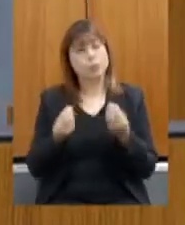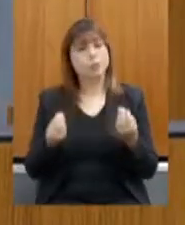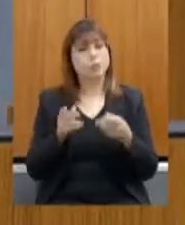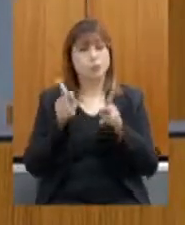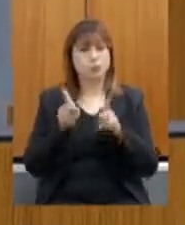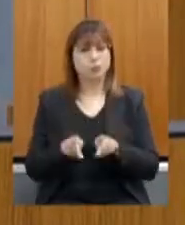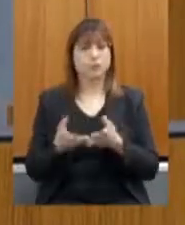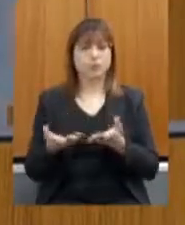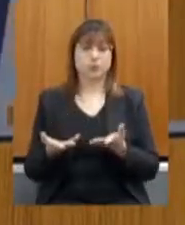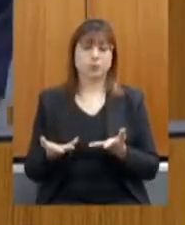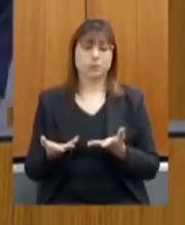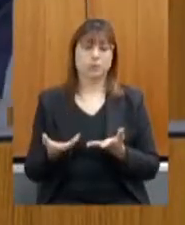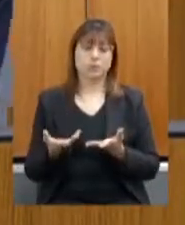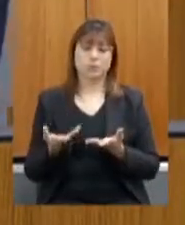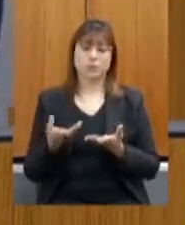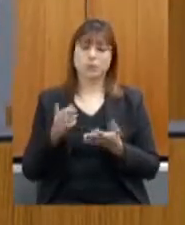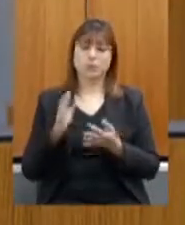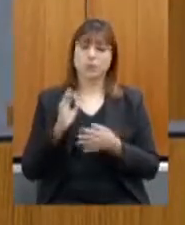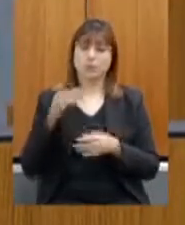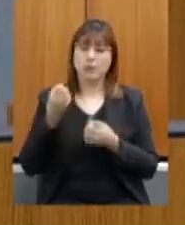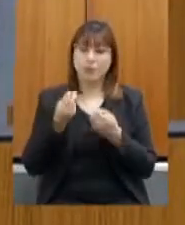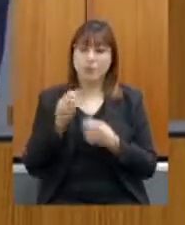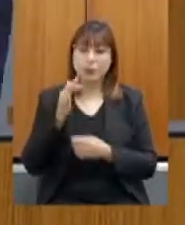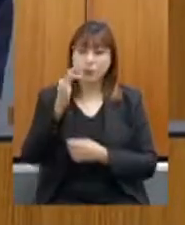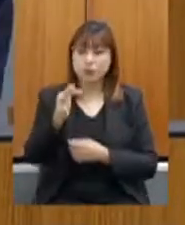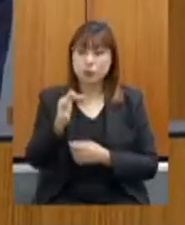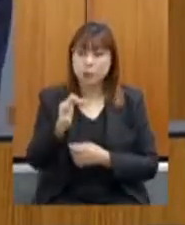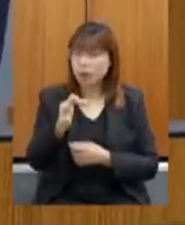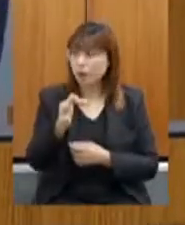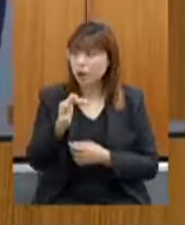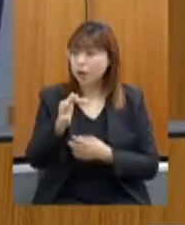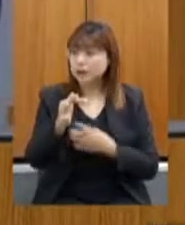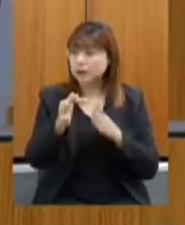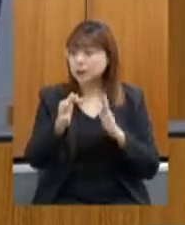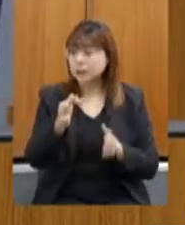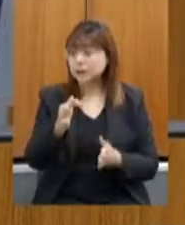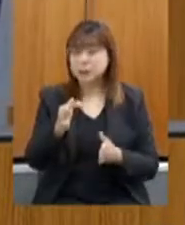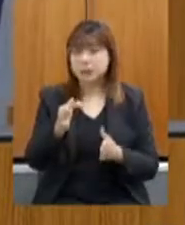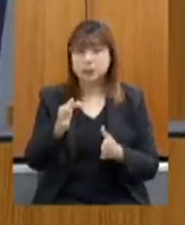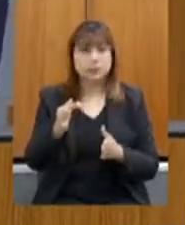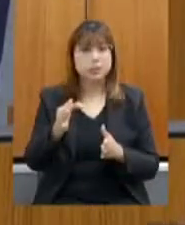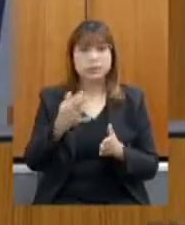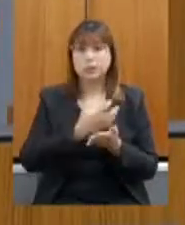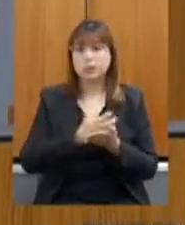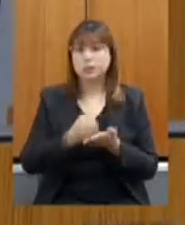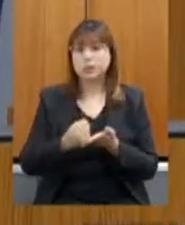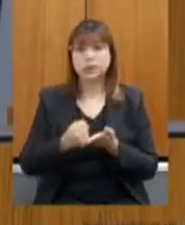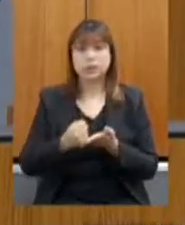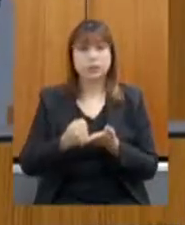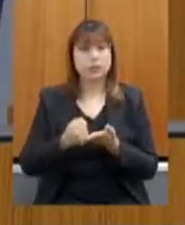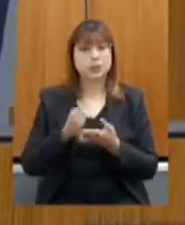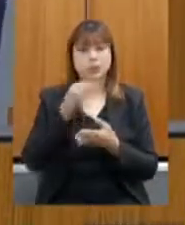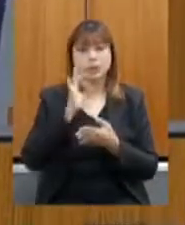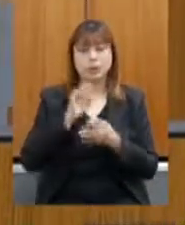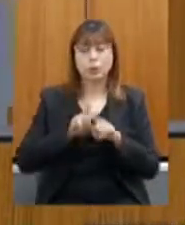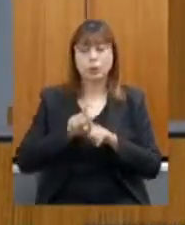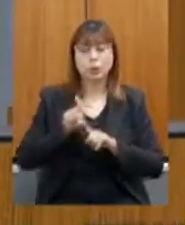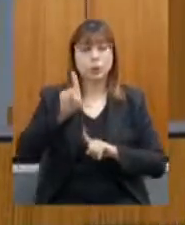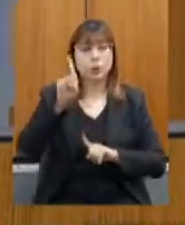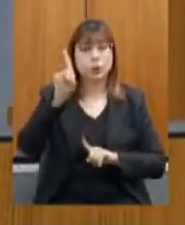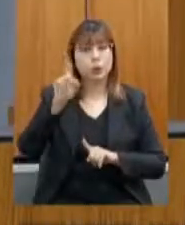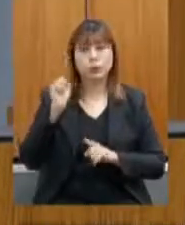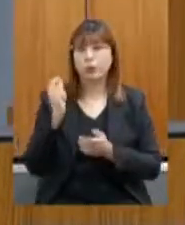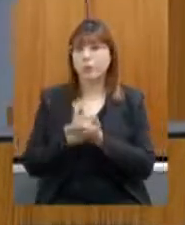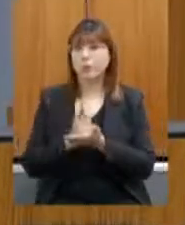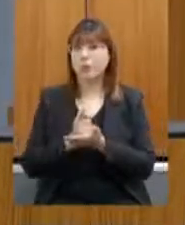sua safra futura, vendeu e não vai ter o café para entregar, provavelmente vai subir, o café vai subir e vai ter que comprar um café